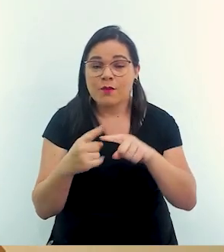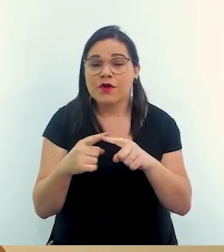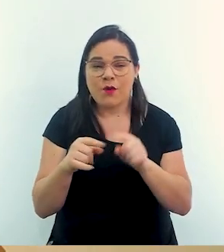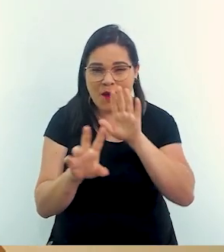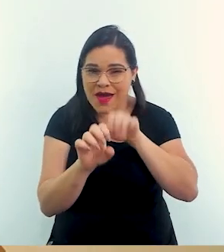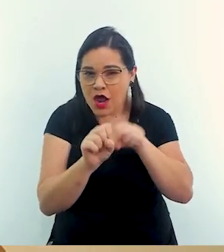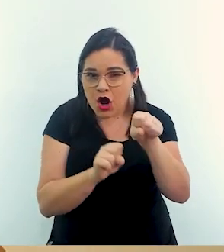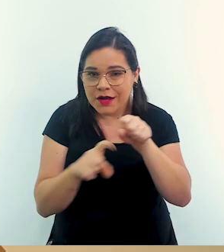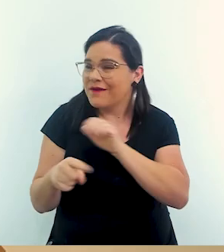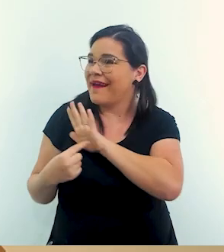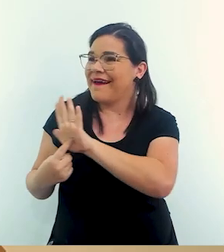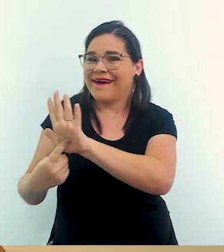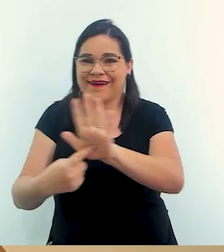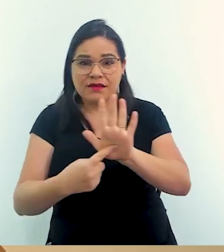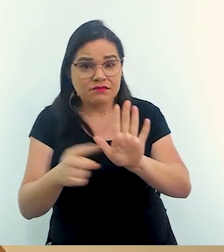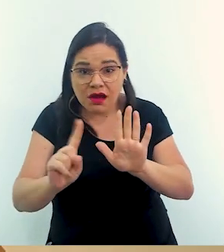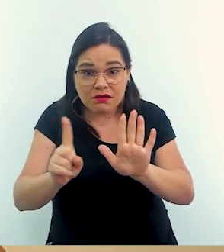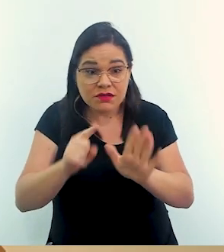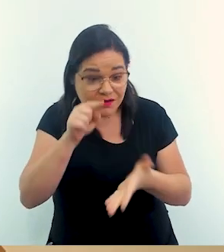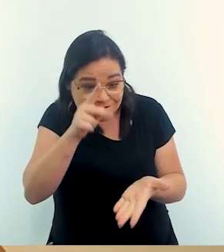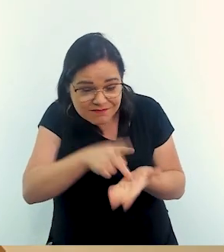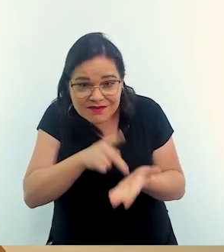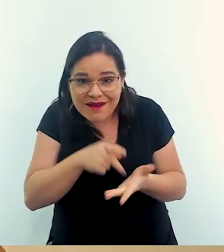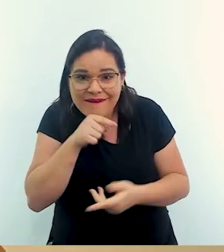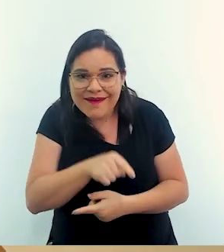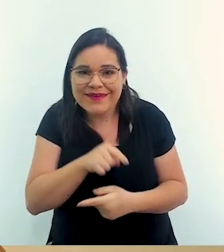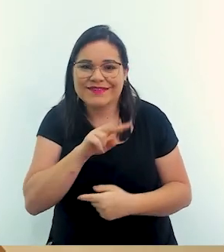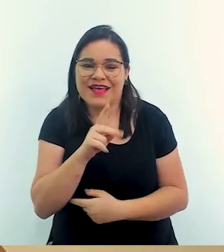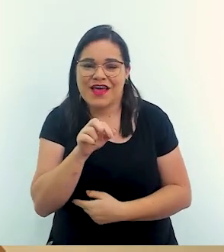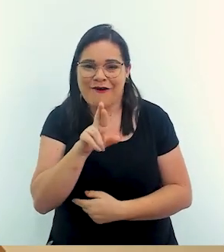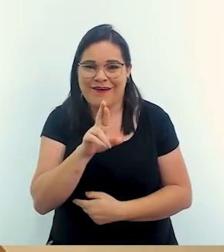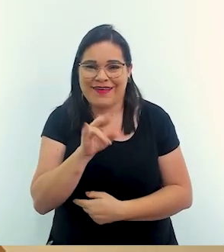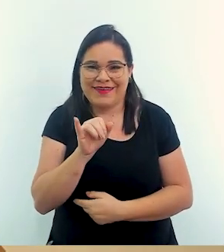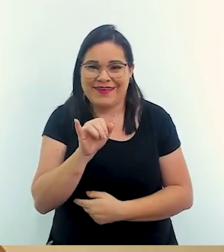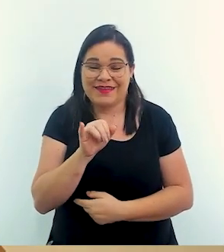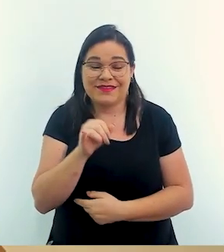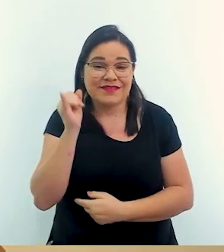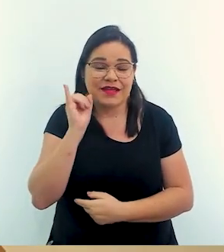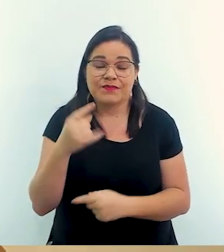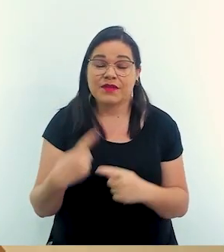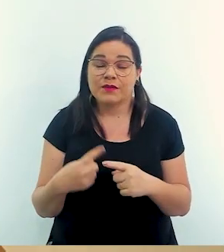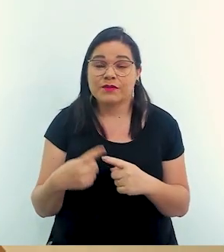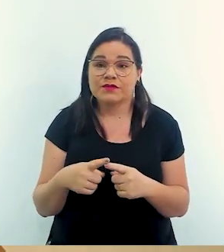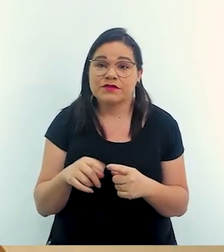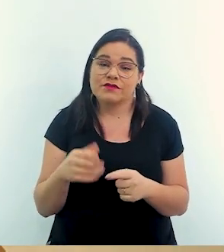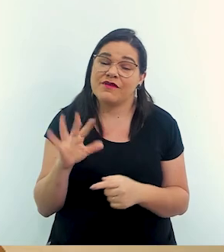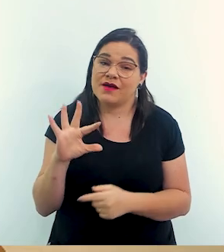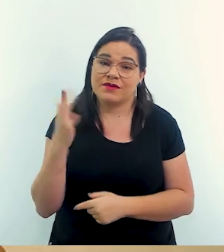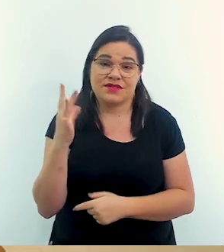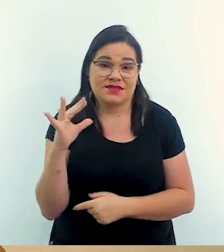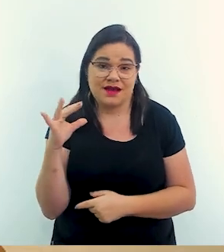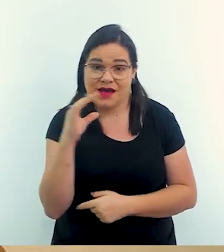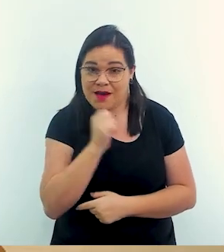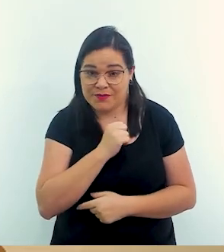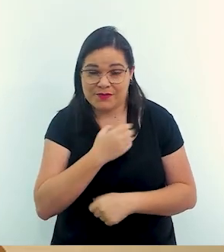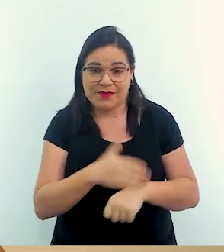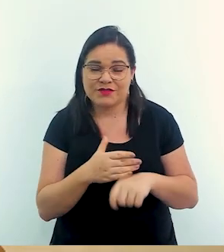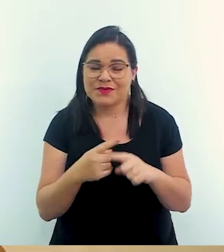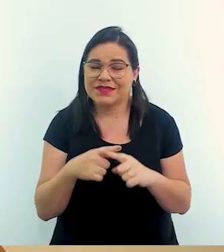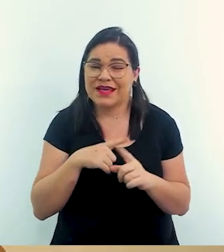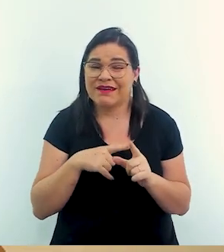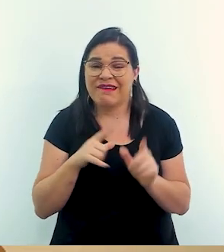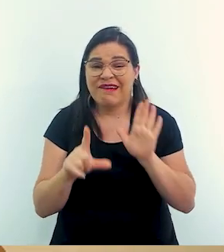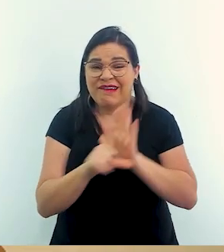requer palco. Então, se a gente vê que não vai partir por uma forma rápida do governo, porque a gente tem